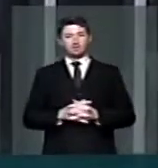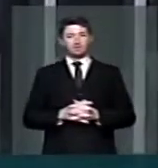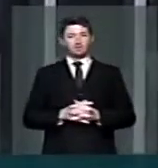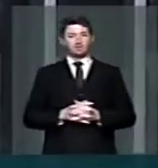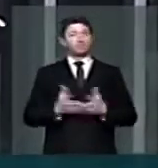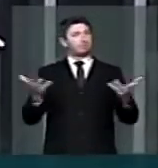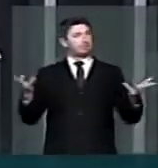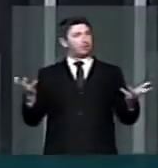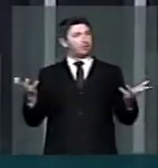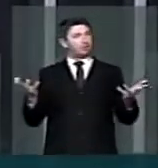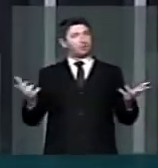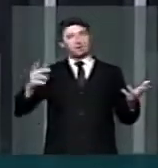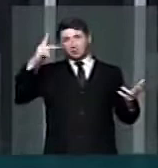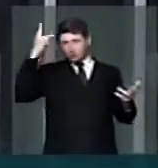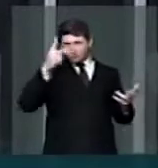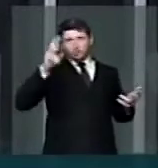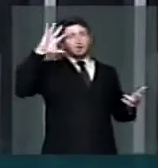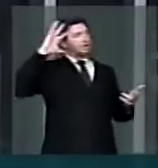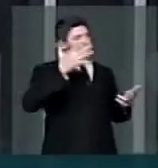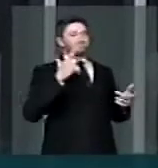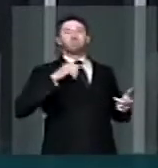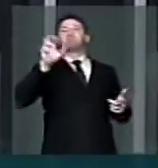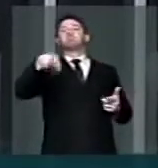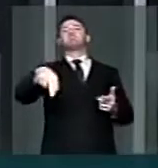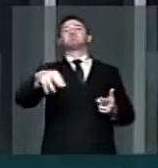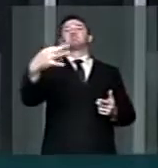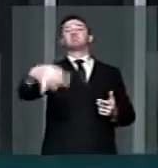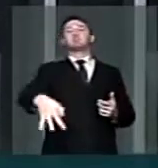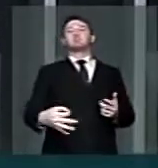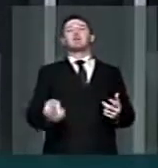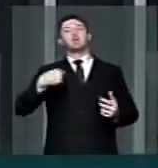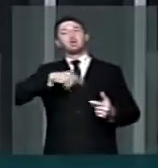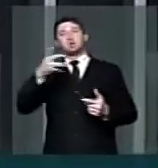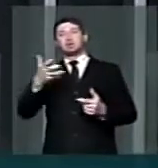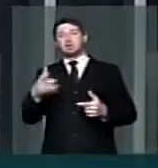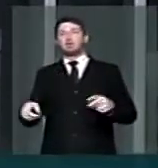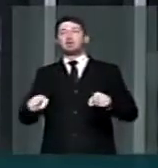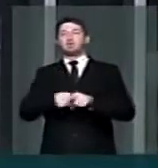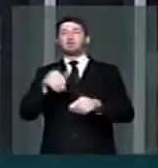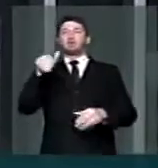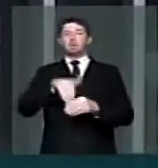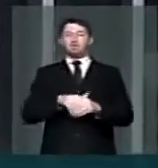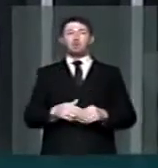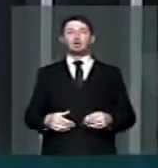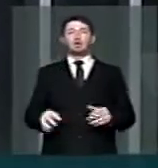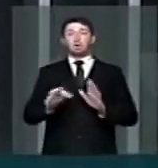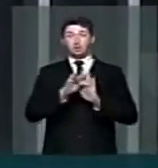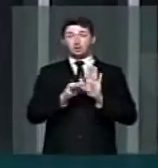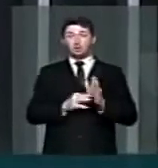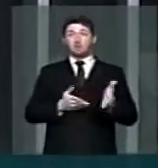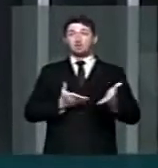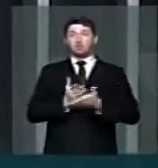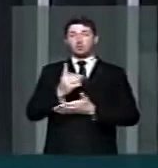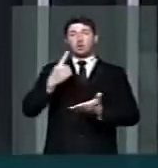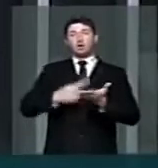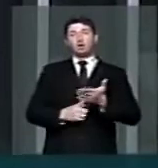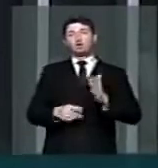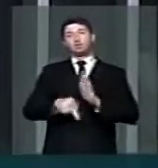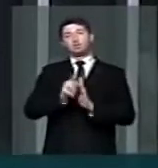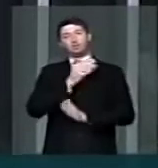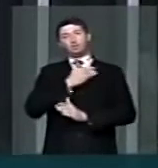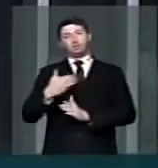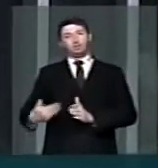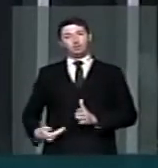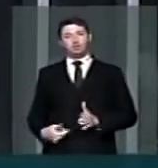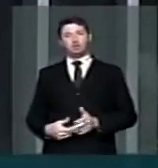-lo. Então, a sua decisão hoje está correta. Nós gostaríamos de ter votado o texto que foi acordado com o governo hoje,